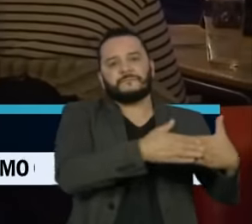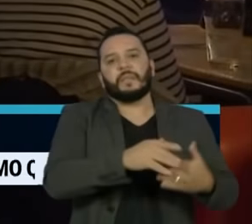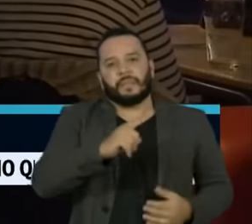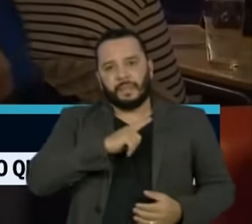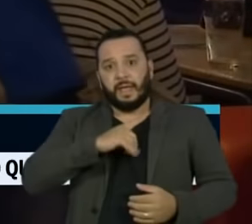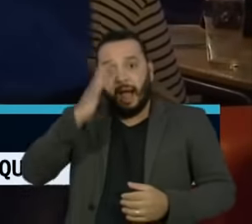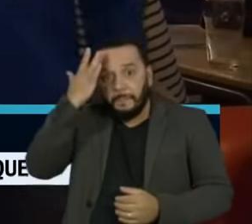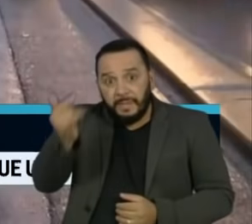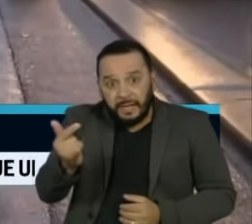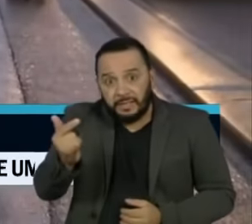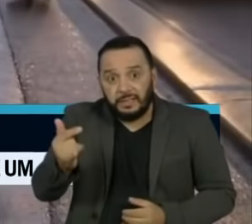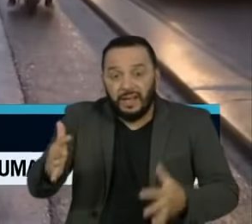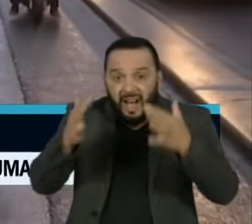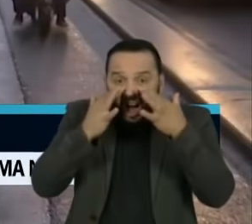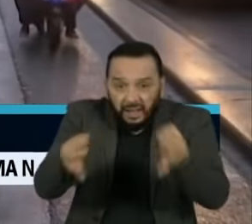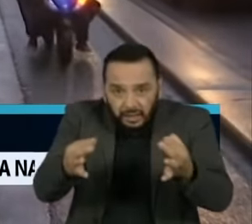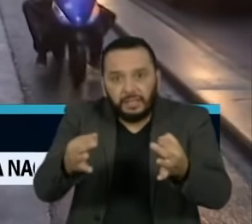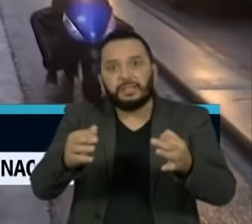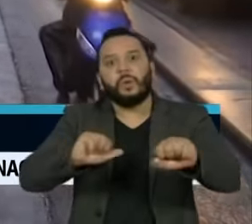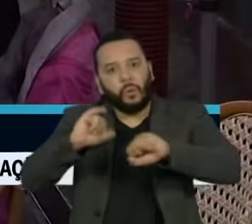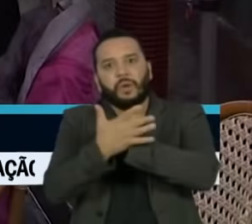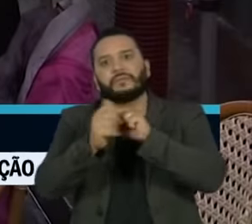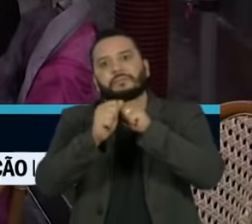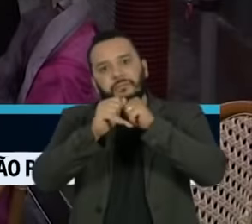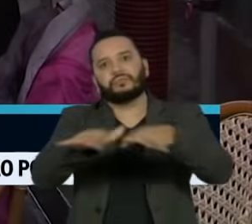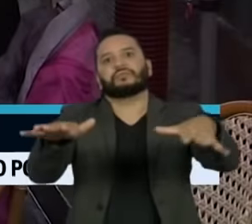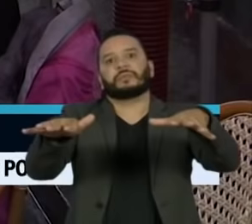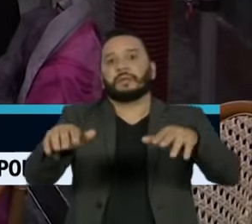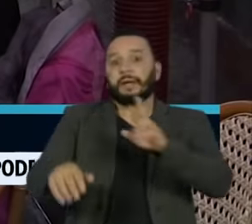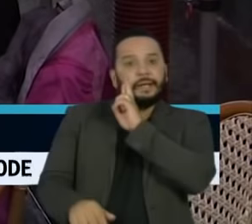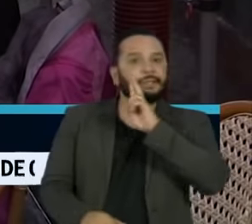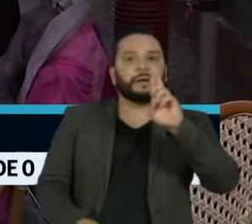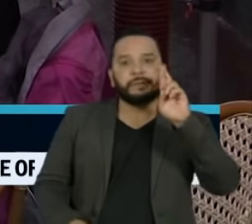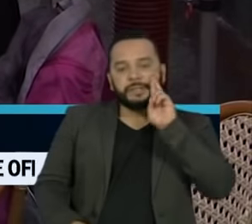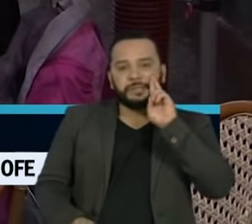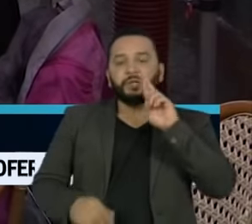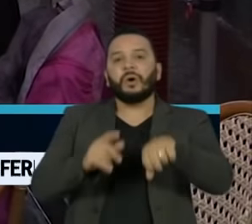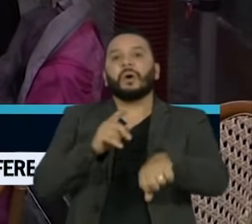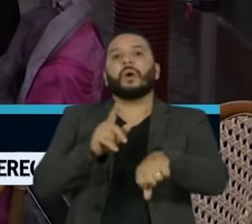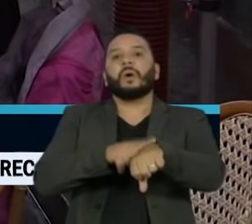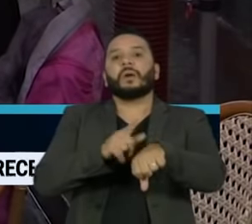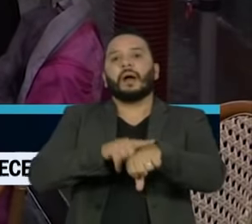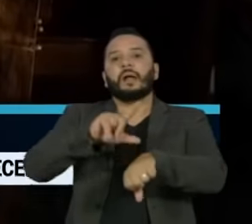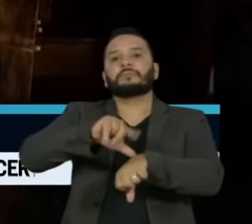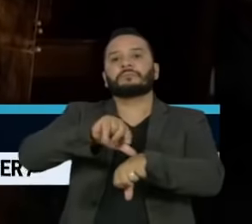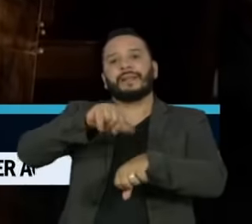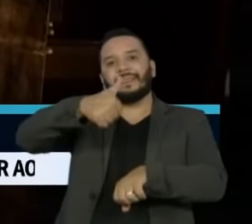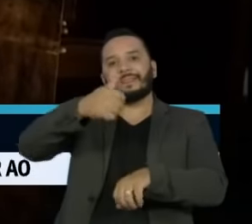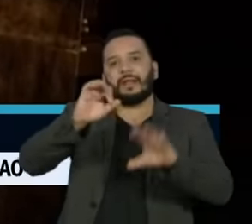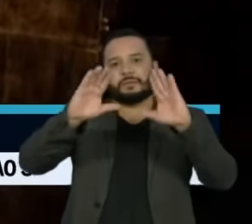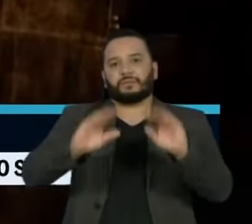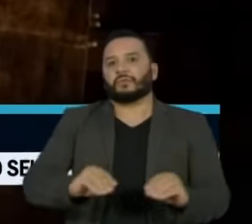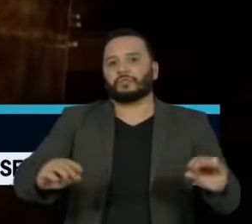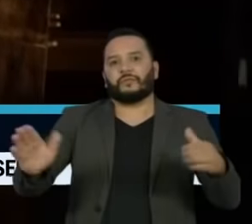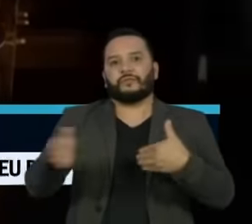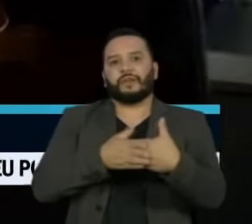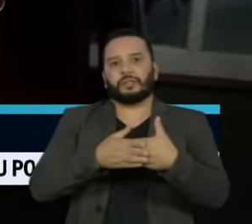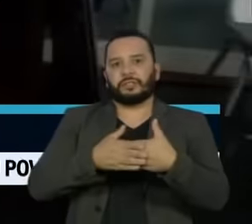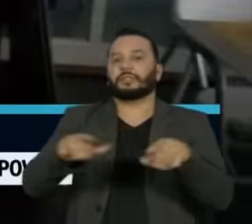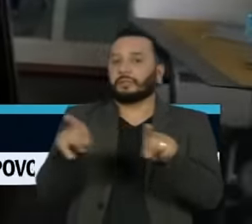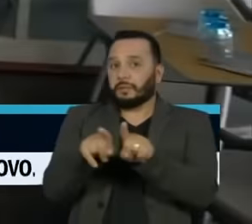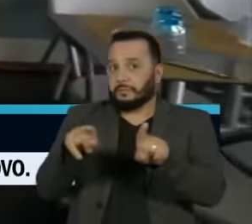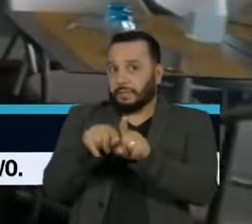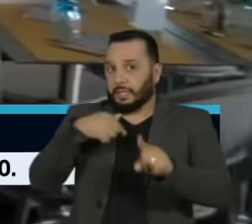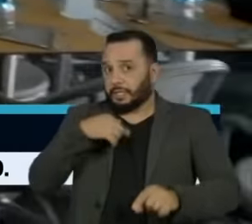em alerta máximo de Covid-19. Os restaurantes vão funcionar até às 10 da noite. Só no sábado, Paris